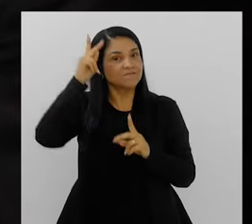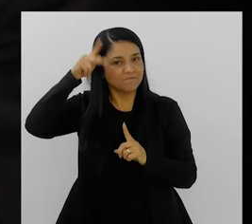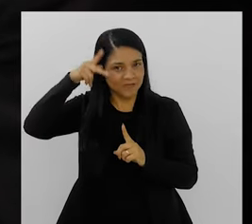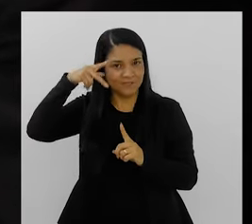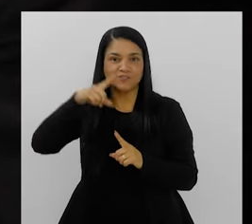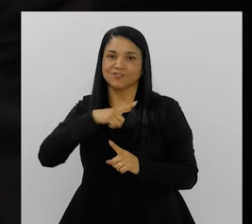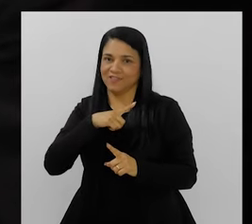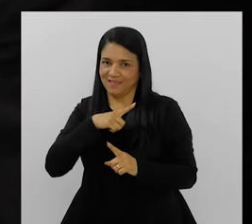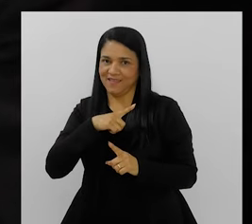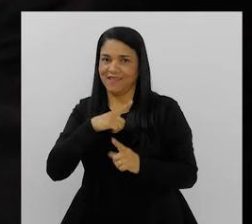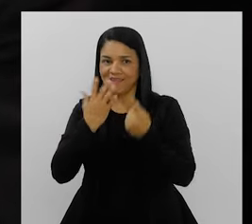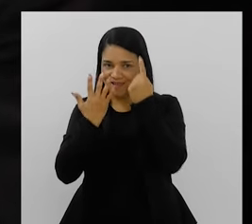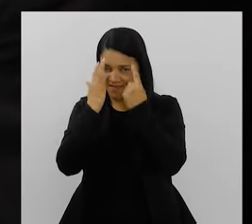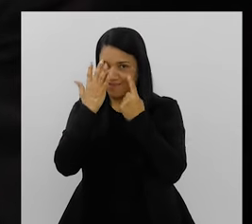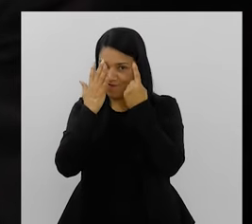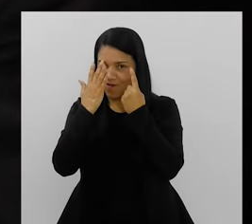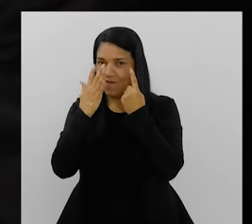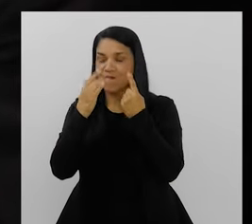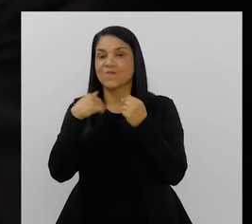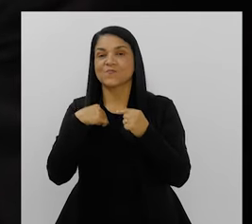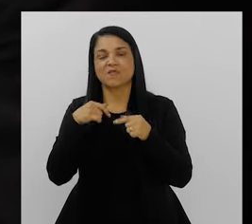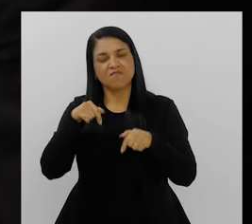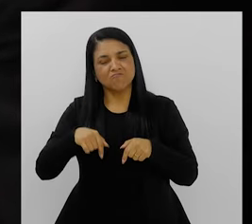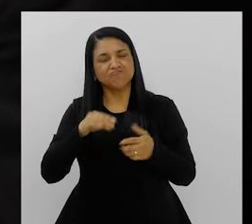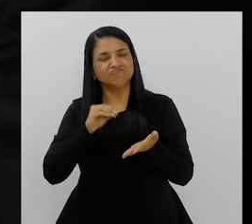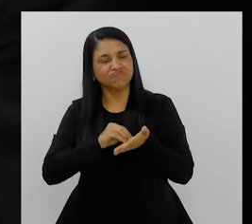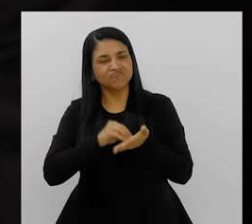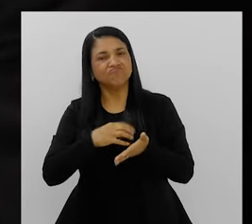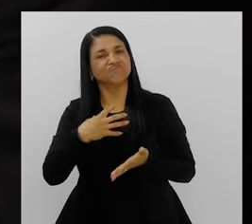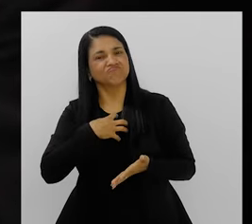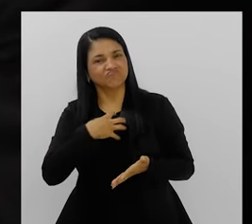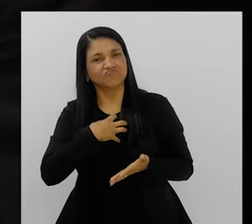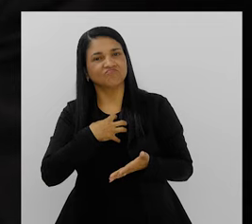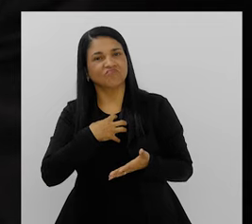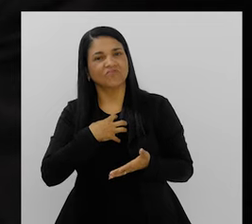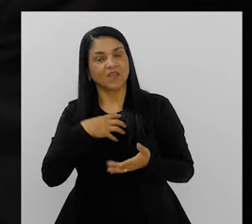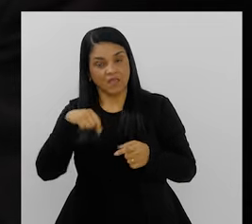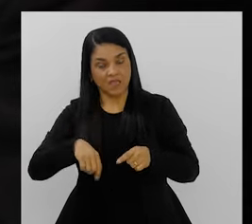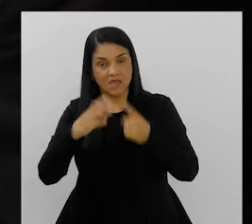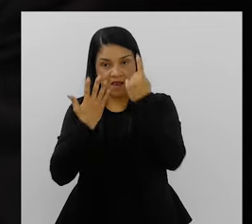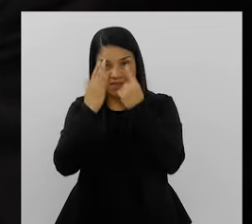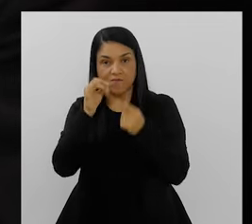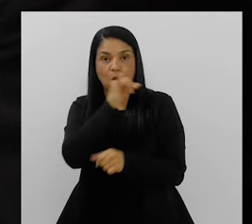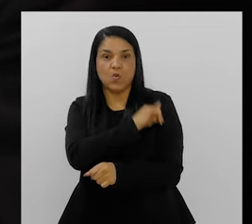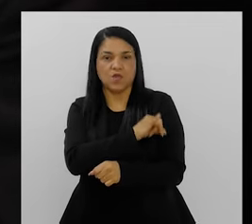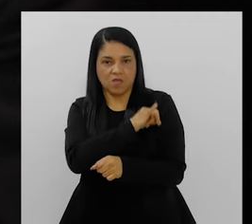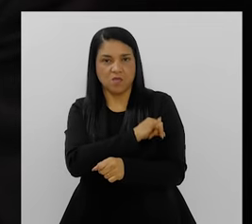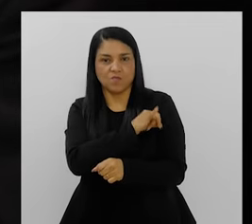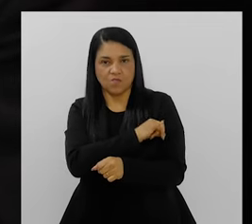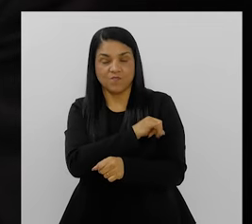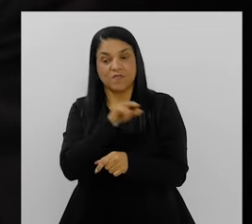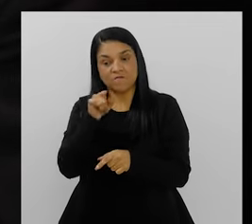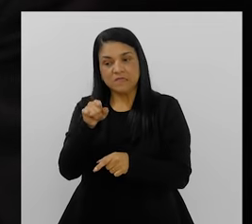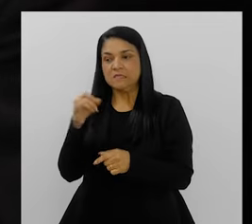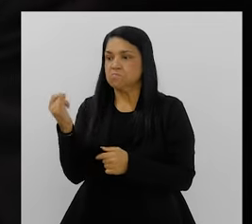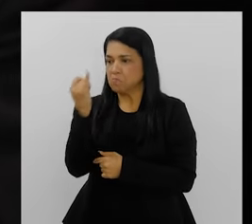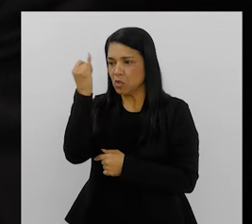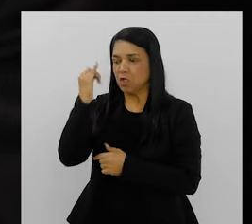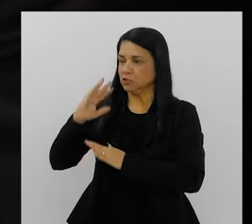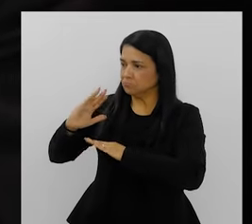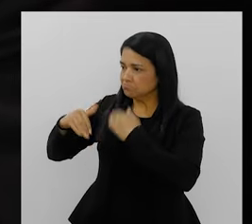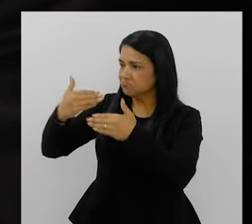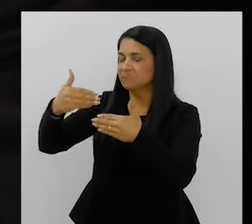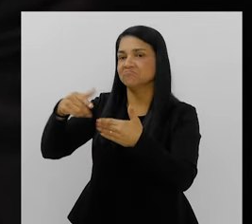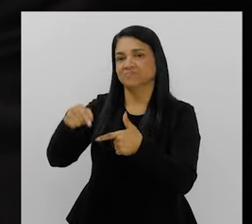Eu sinto muita falta nisso aqui no nosso meio, que é o carnaval do Rio de Janeiro. Aí você deu um passo